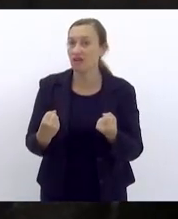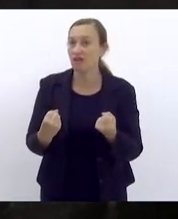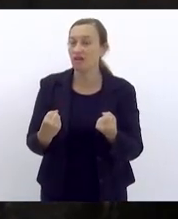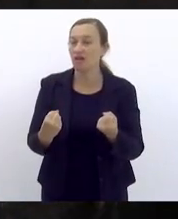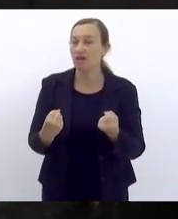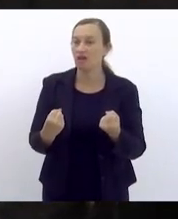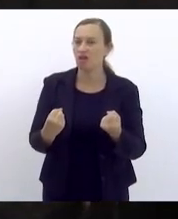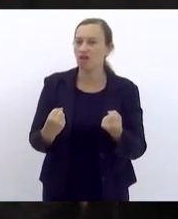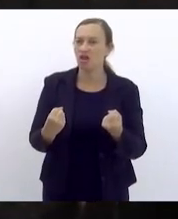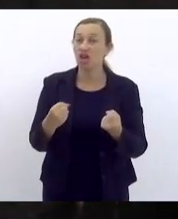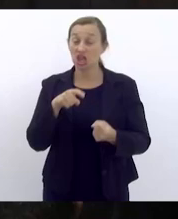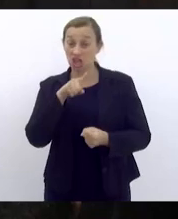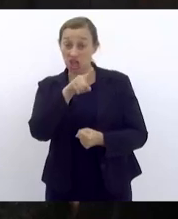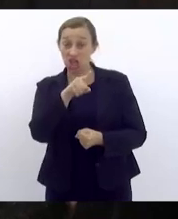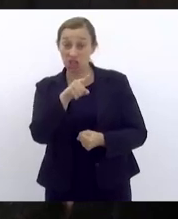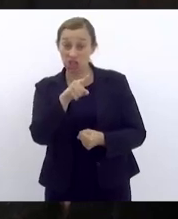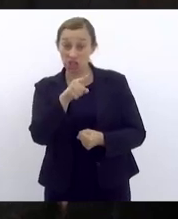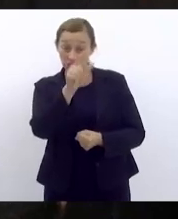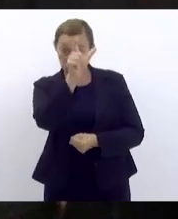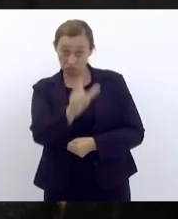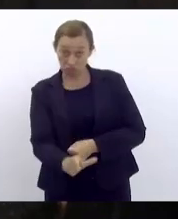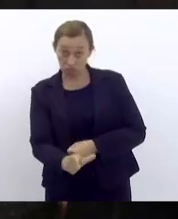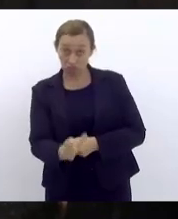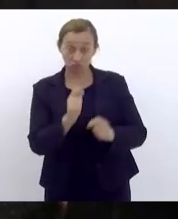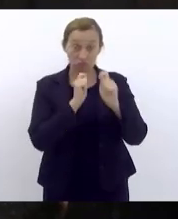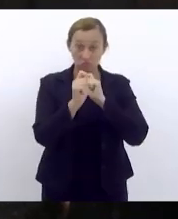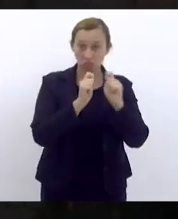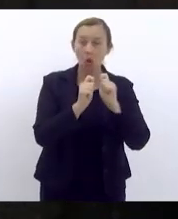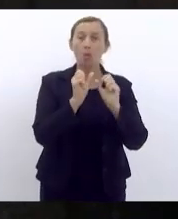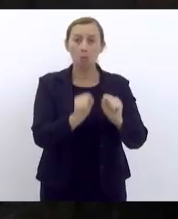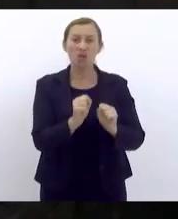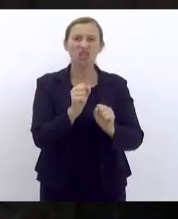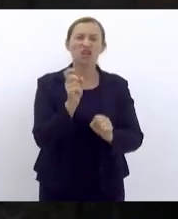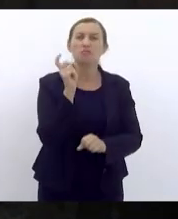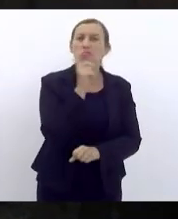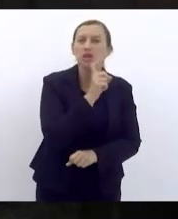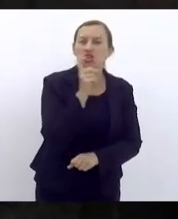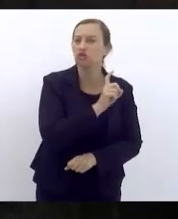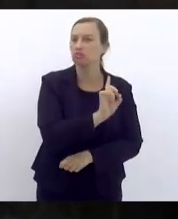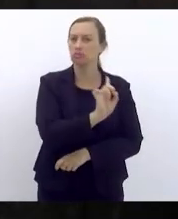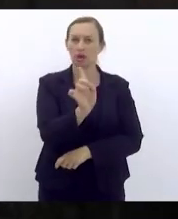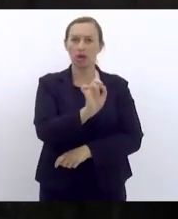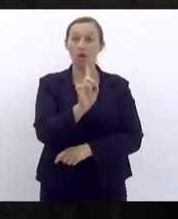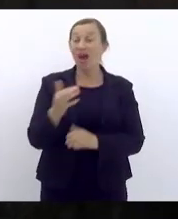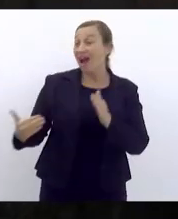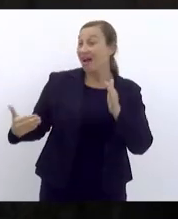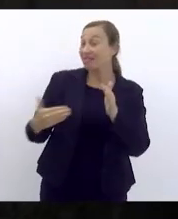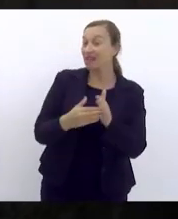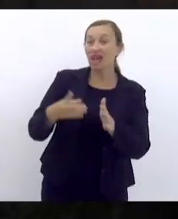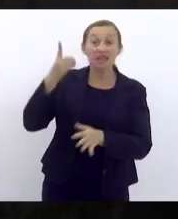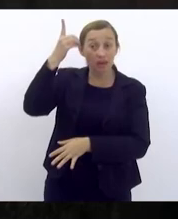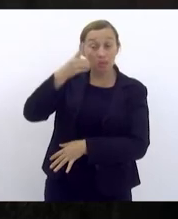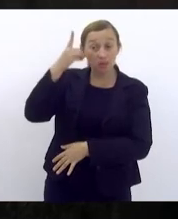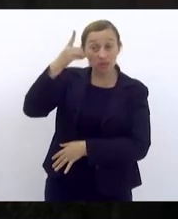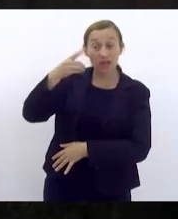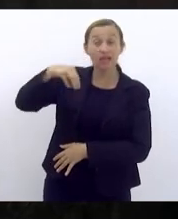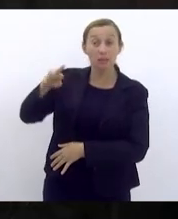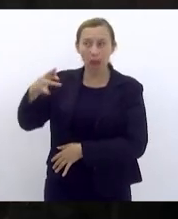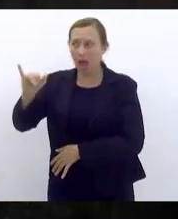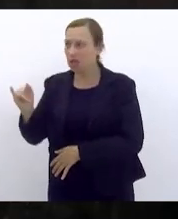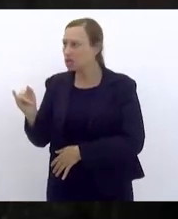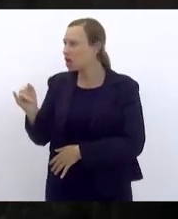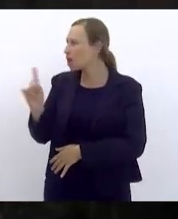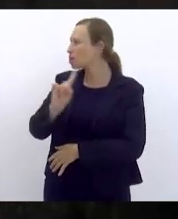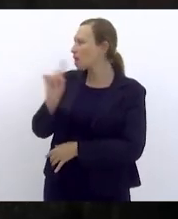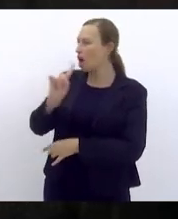que esse jornalista possa mentir até a deputada Marina falou isso não isso não